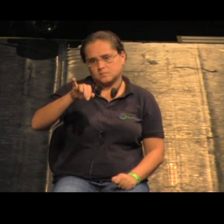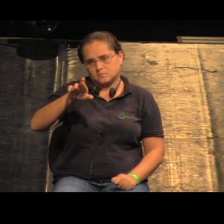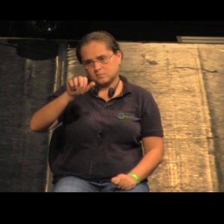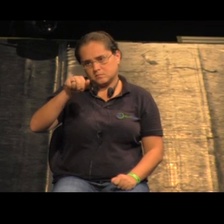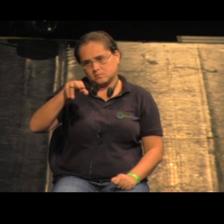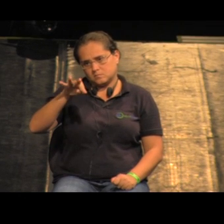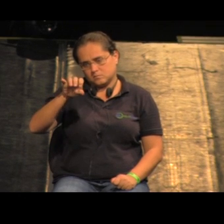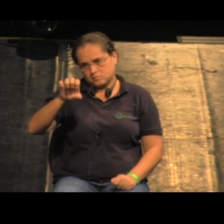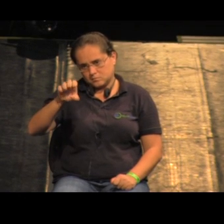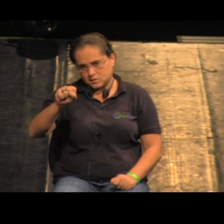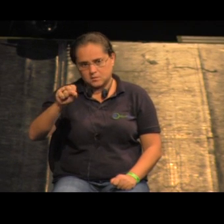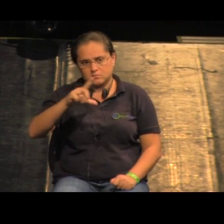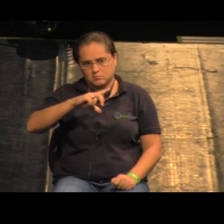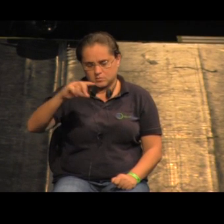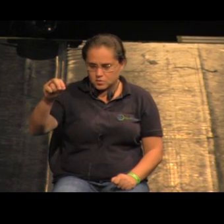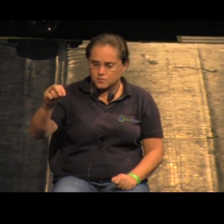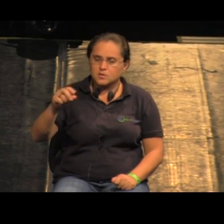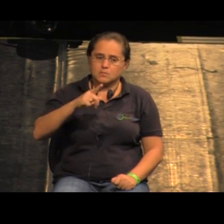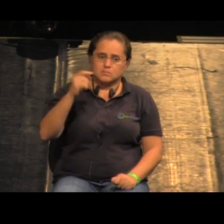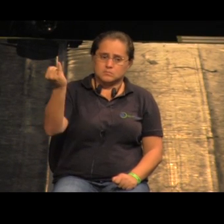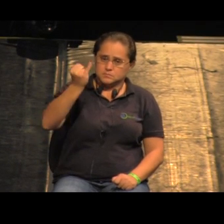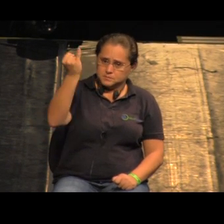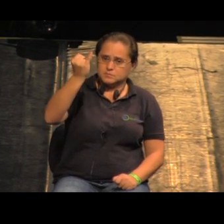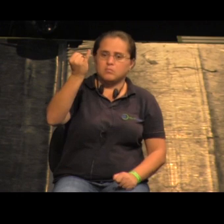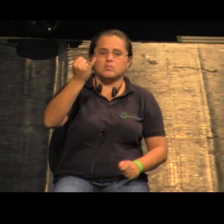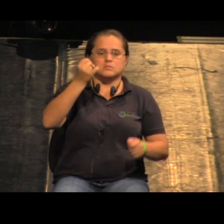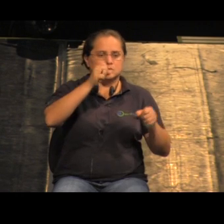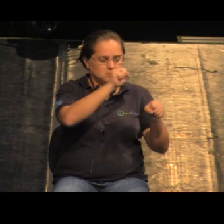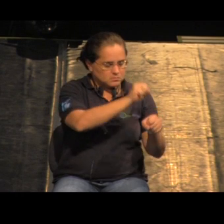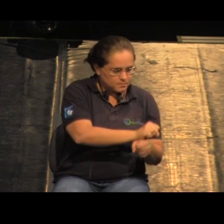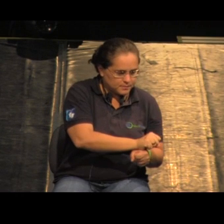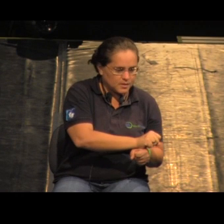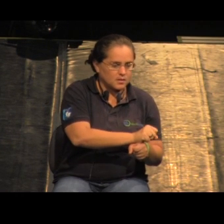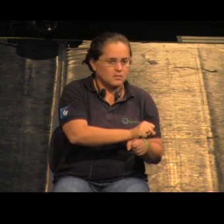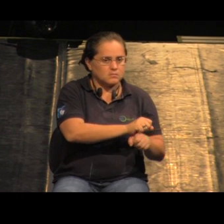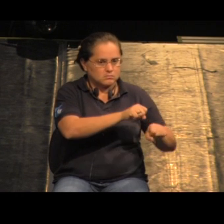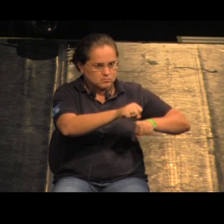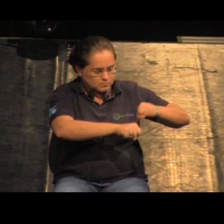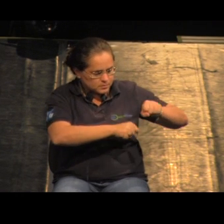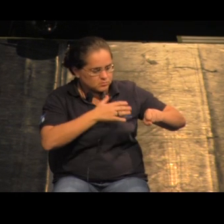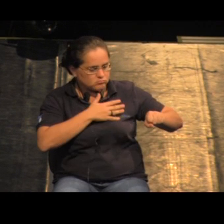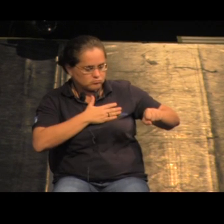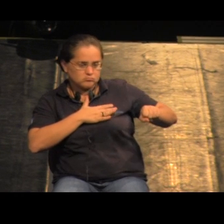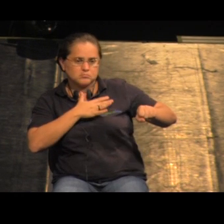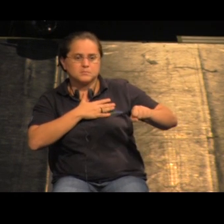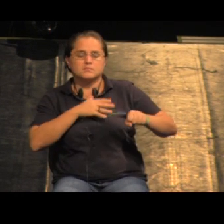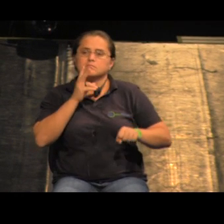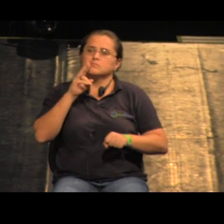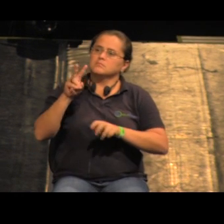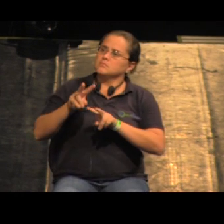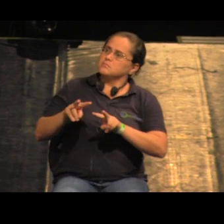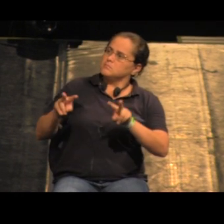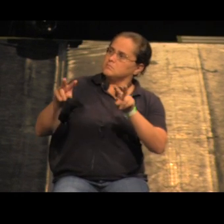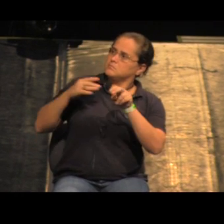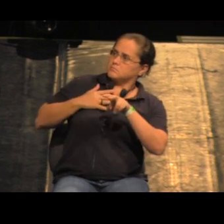refúgios porque é importante numa ciclovia você ter lugares onde você pode parar arrumar sua bicicleta descansar e também apreciar